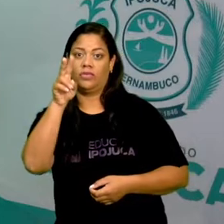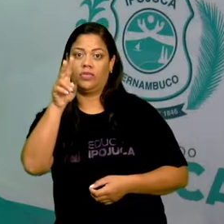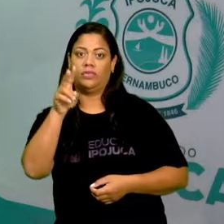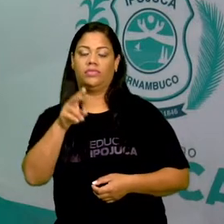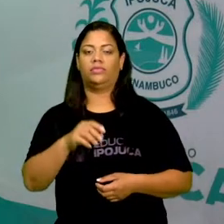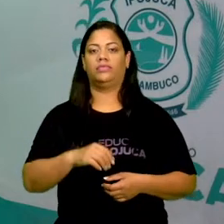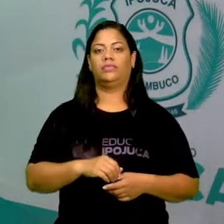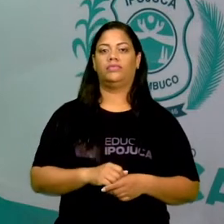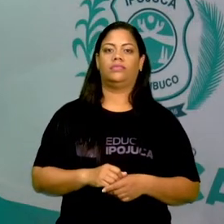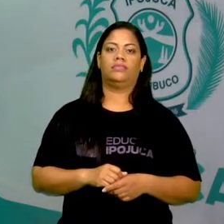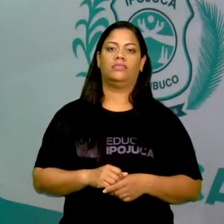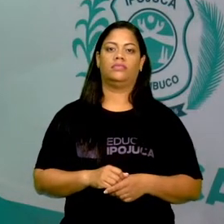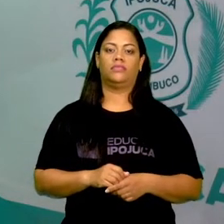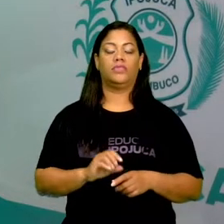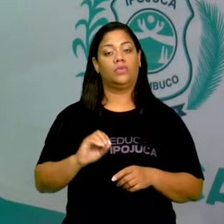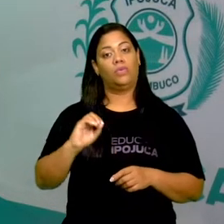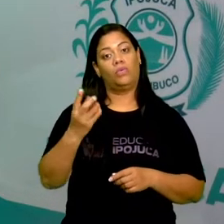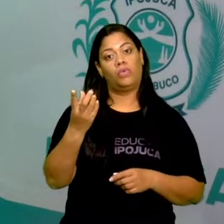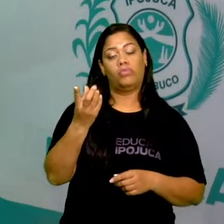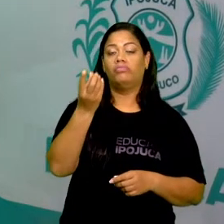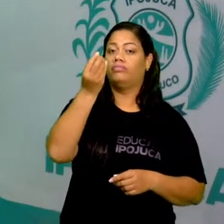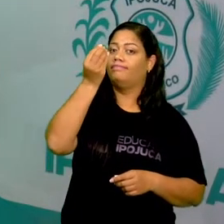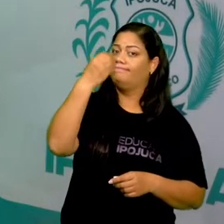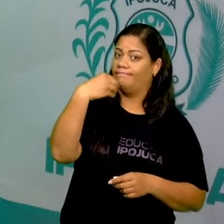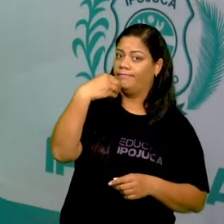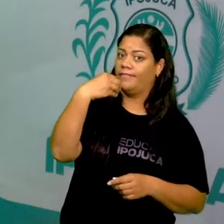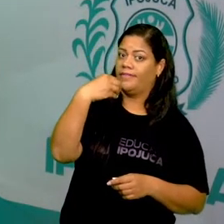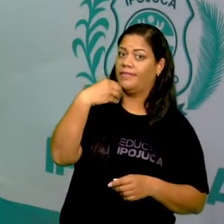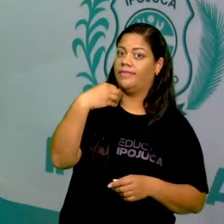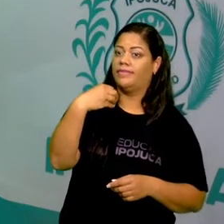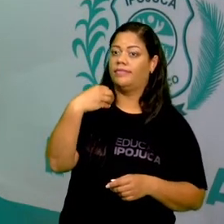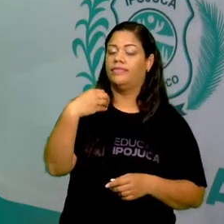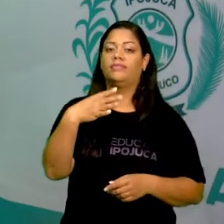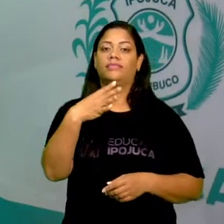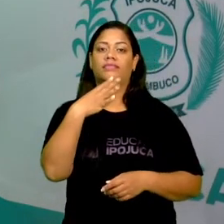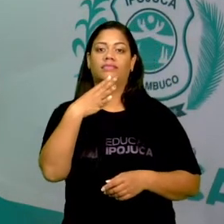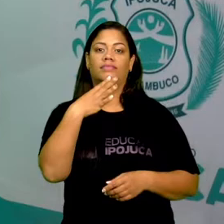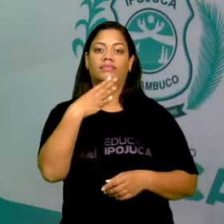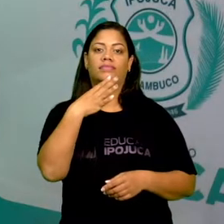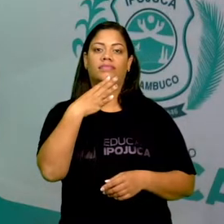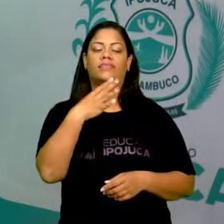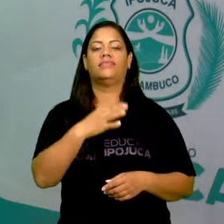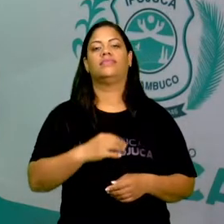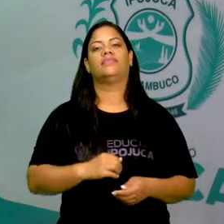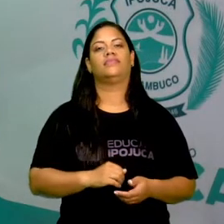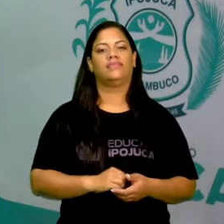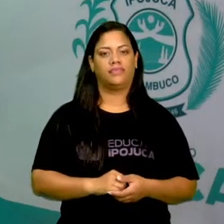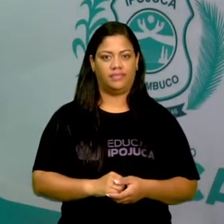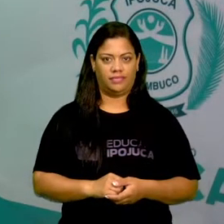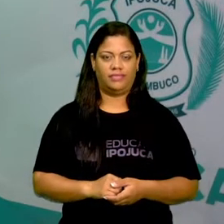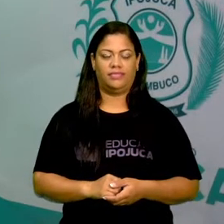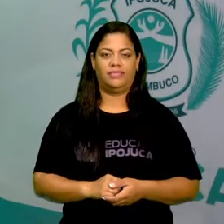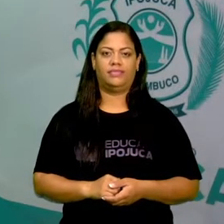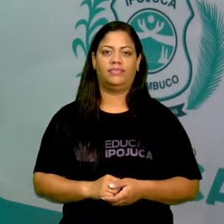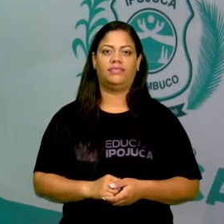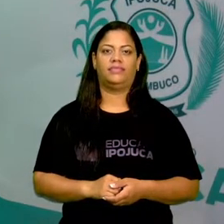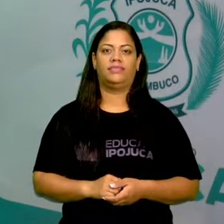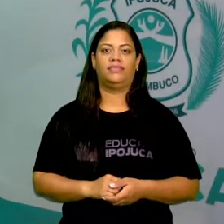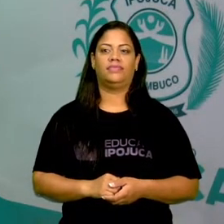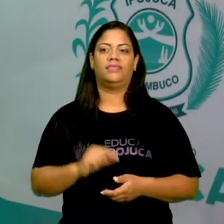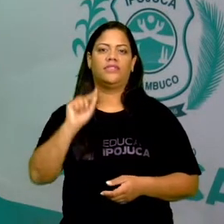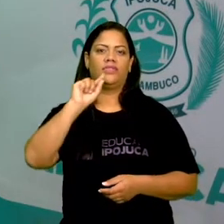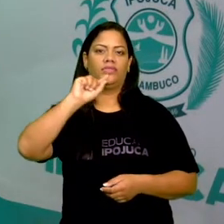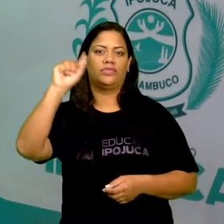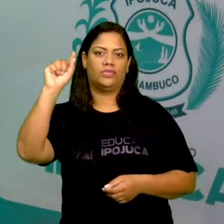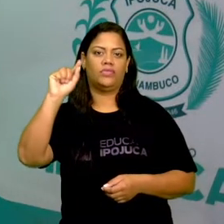ou pode ser mais prata, certo? Então, conhecer um pouquinho sobre acentuação gráfica